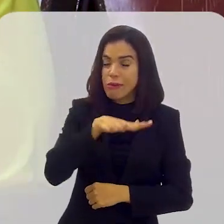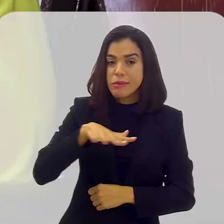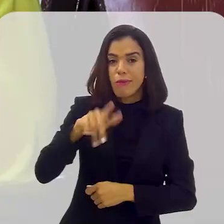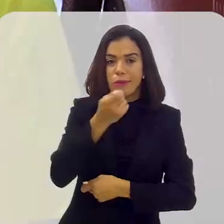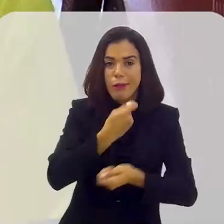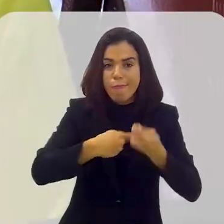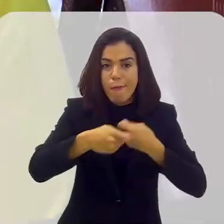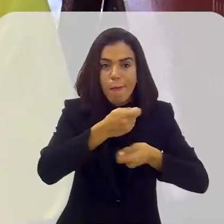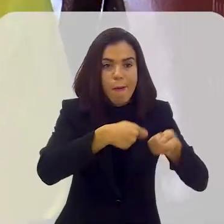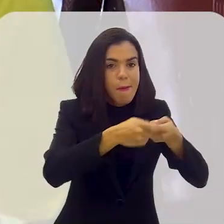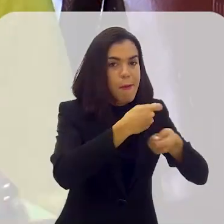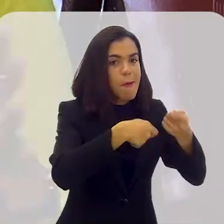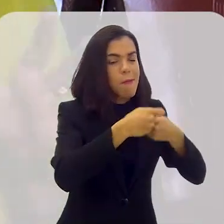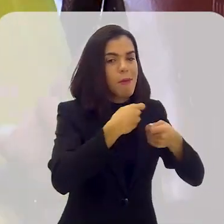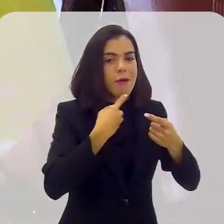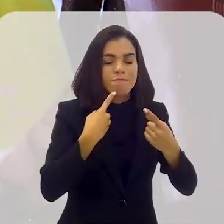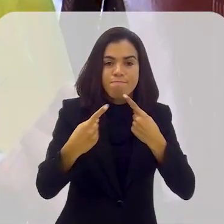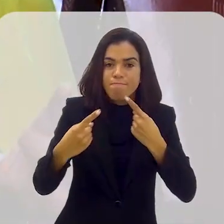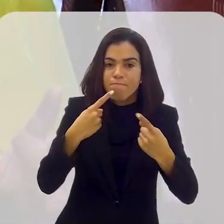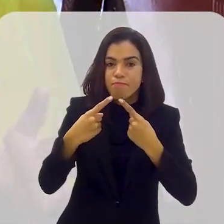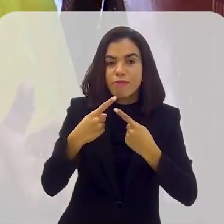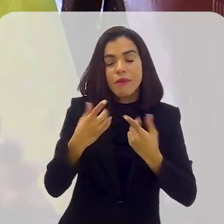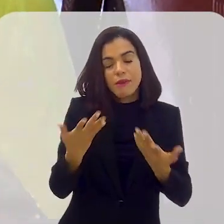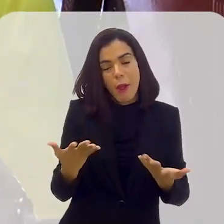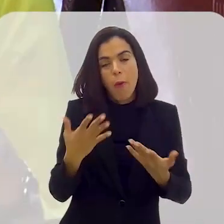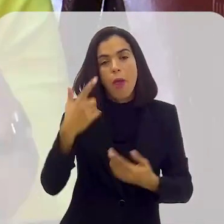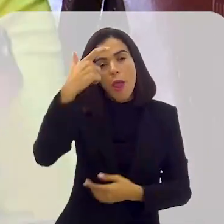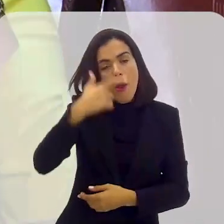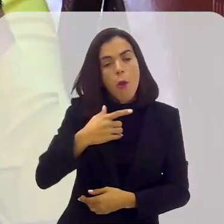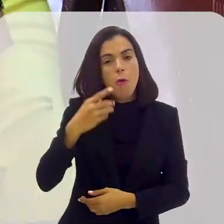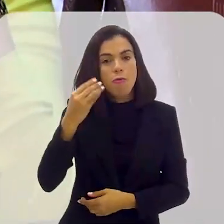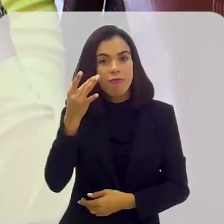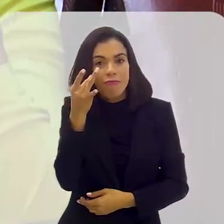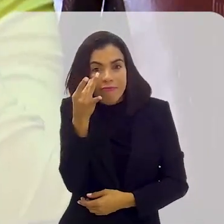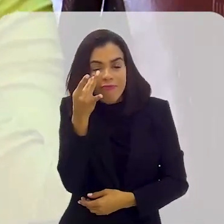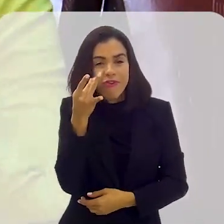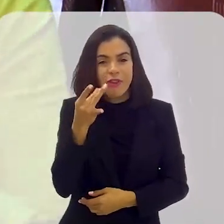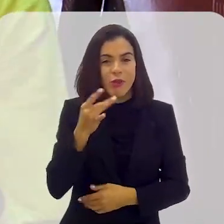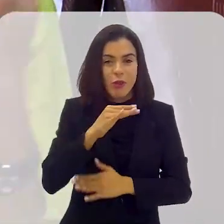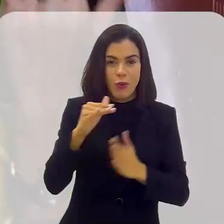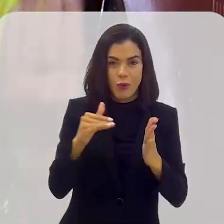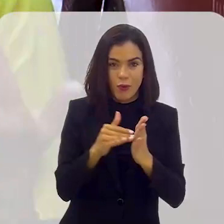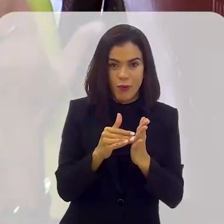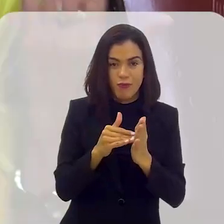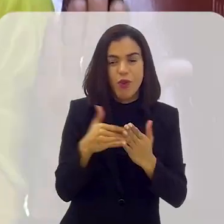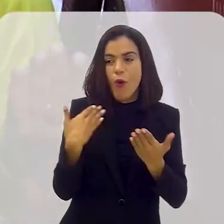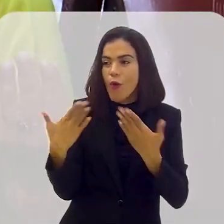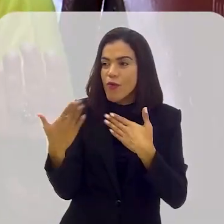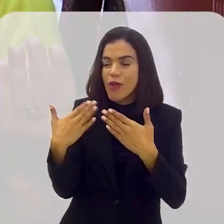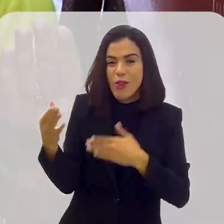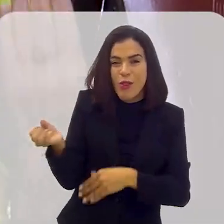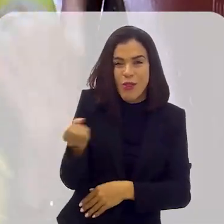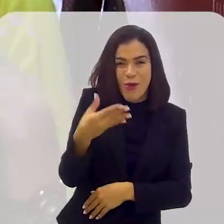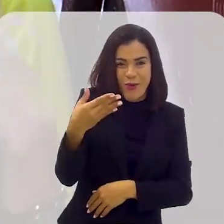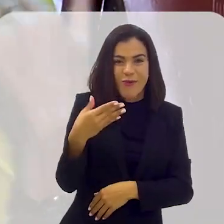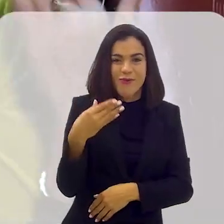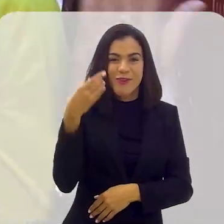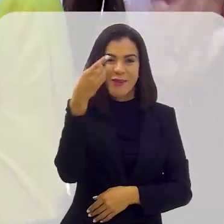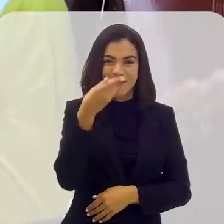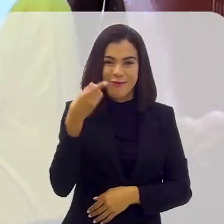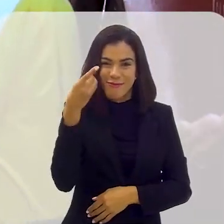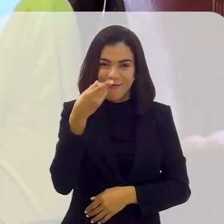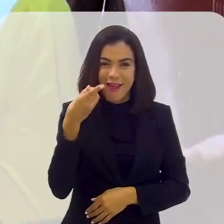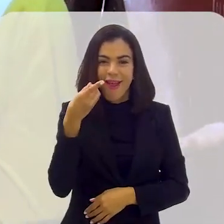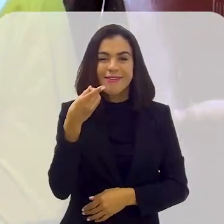tratados, então vivenciei tudo isso. Eu sempre falo com os novos deputados que hoje